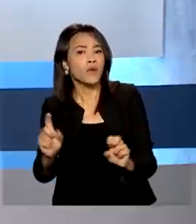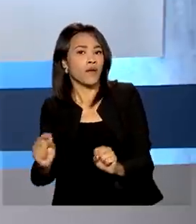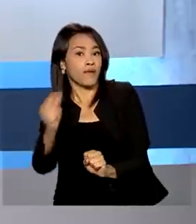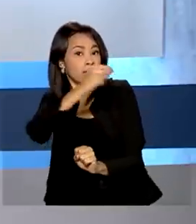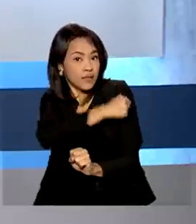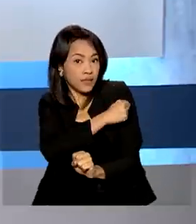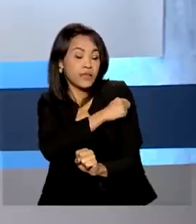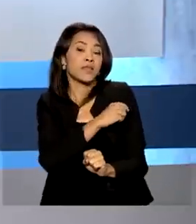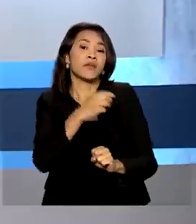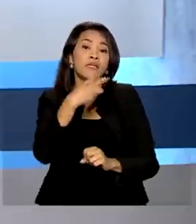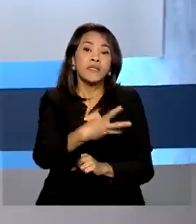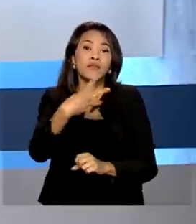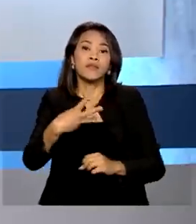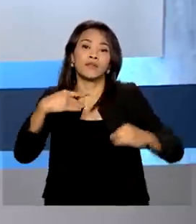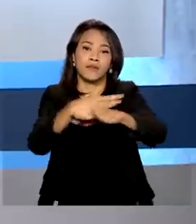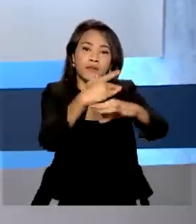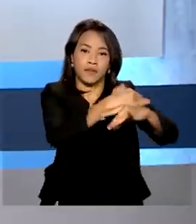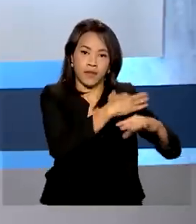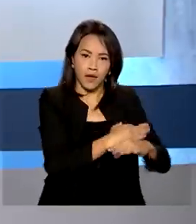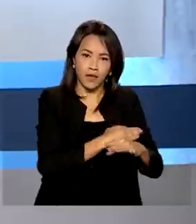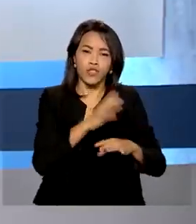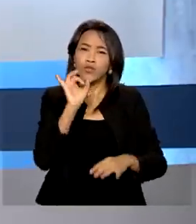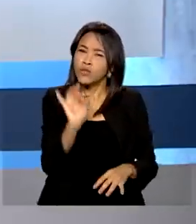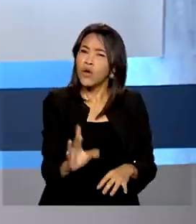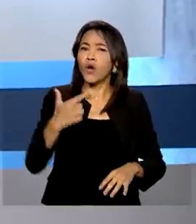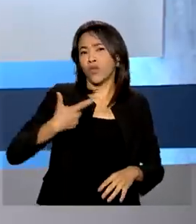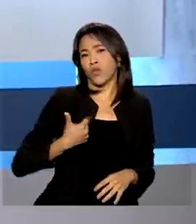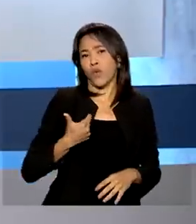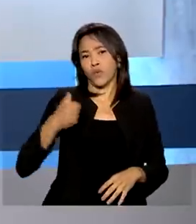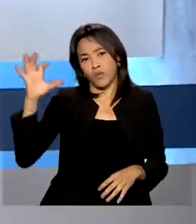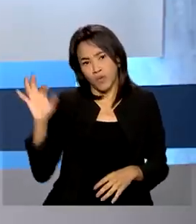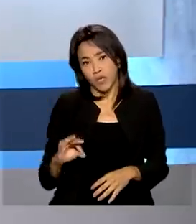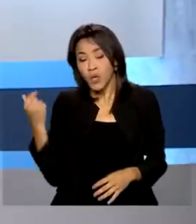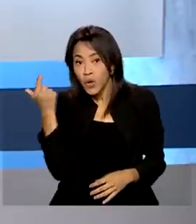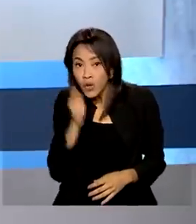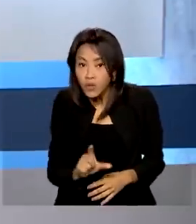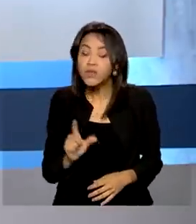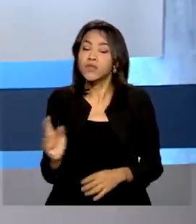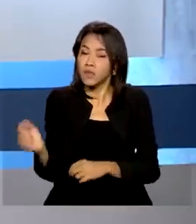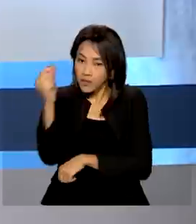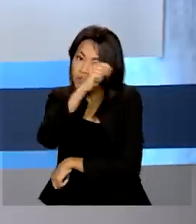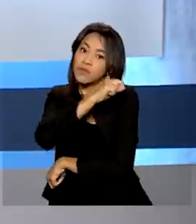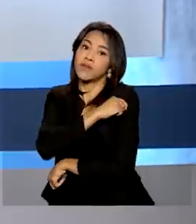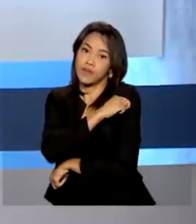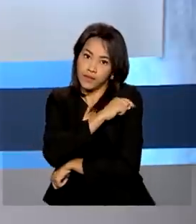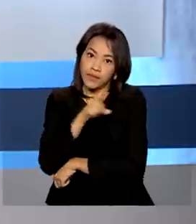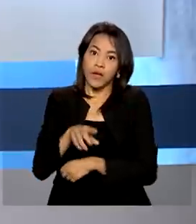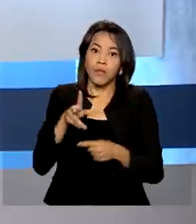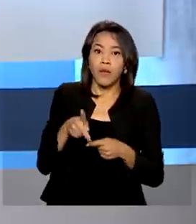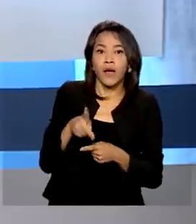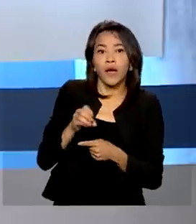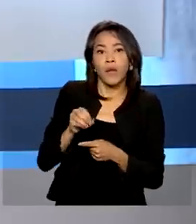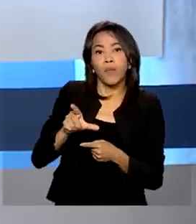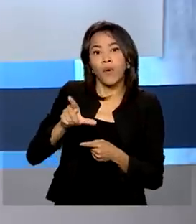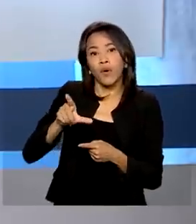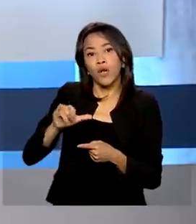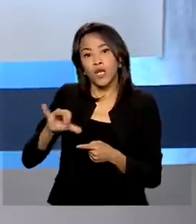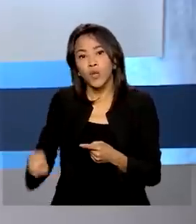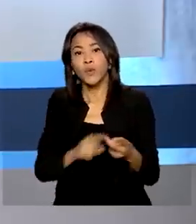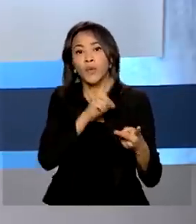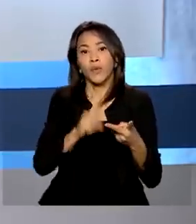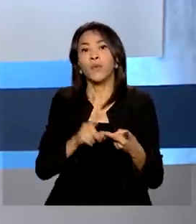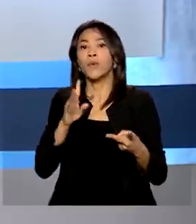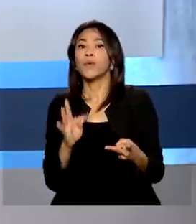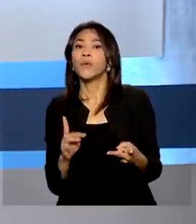na região de fronteira. Apenas 12% delas atingiram a meta de cobertura vacinal para pólio e tríplice viral em 2021